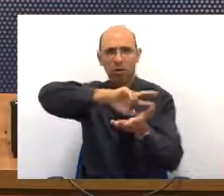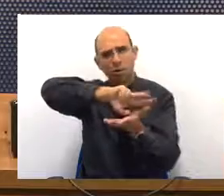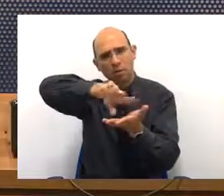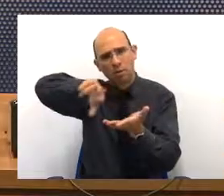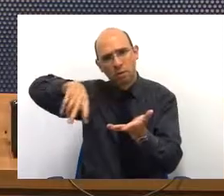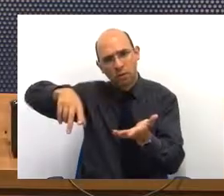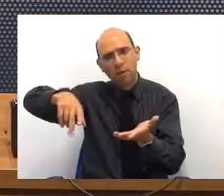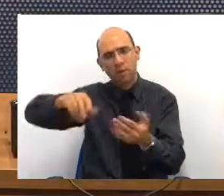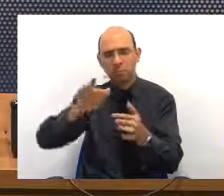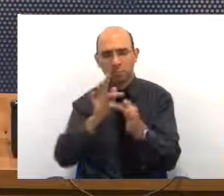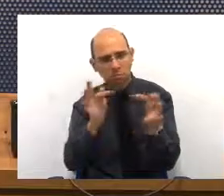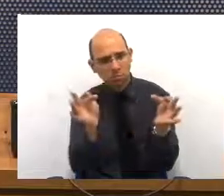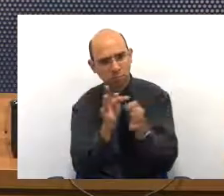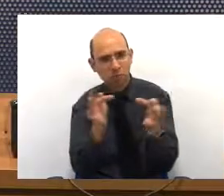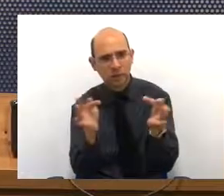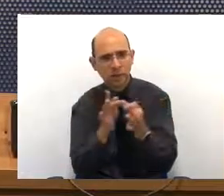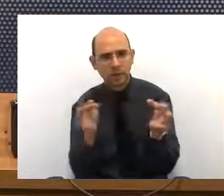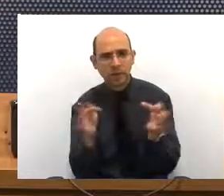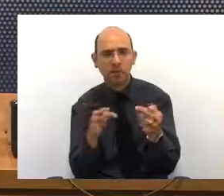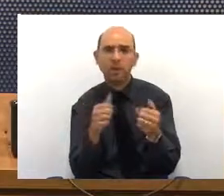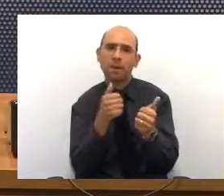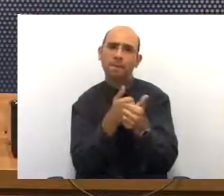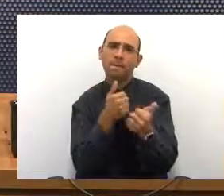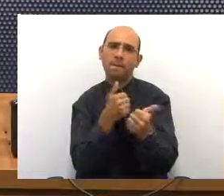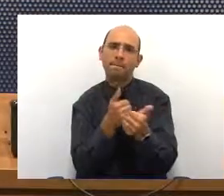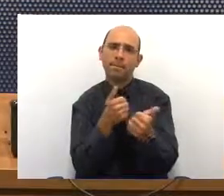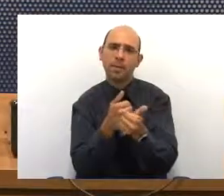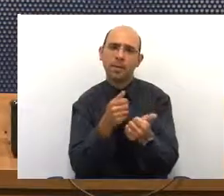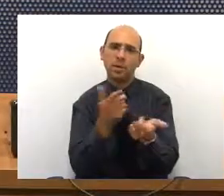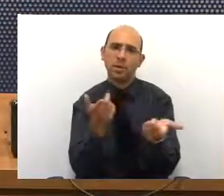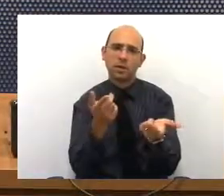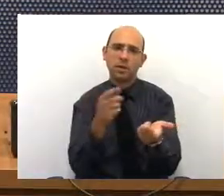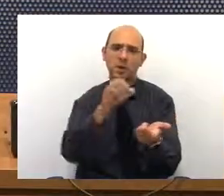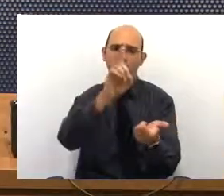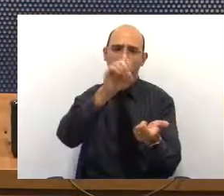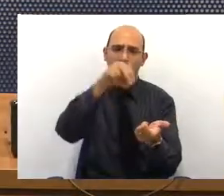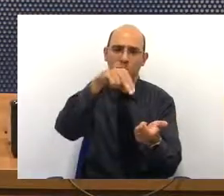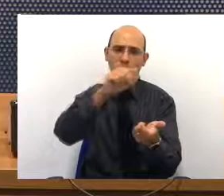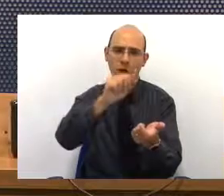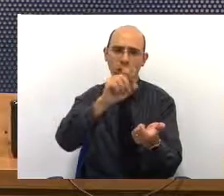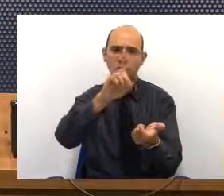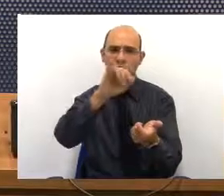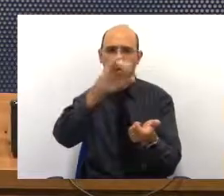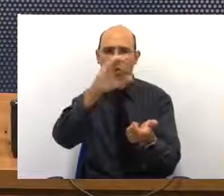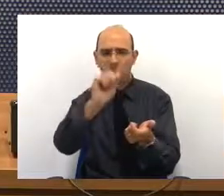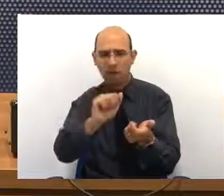Pequeno também, que fica aqui na Dona Dica, na tranquilidade.